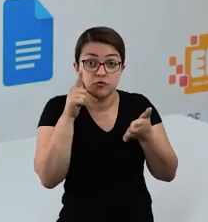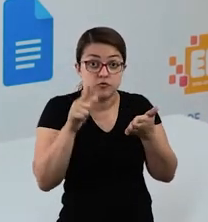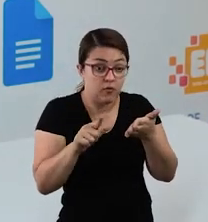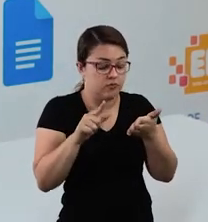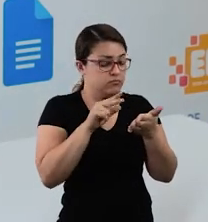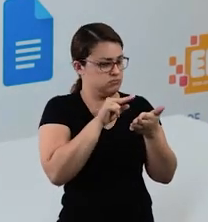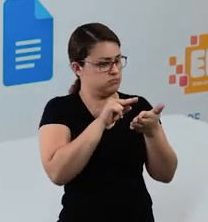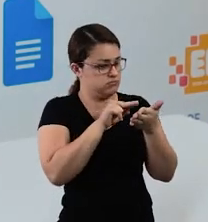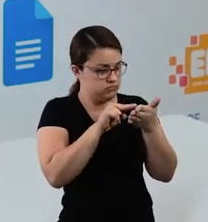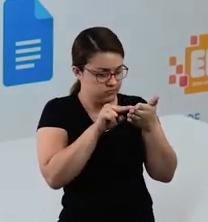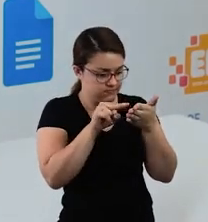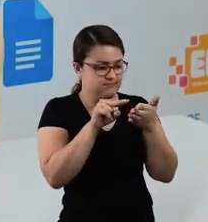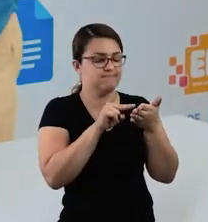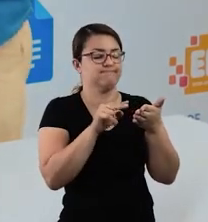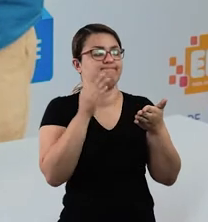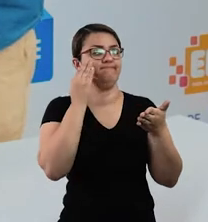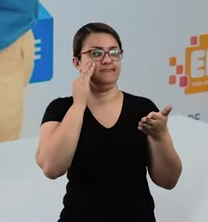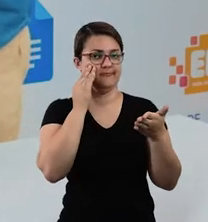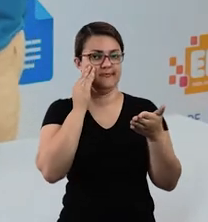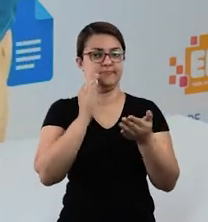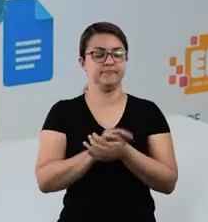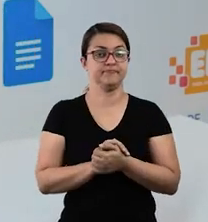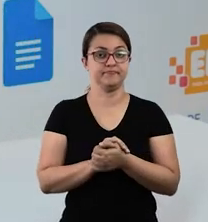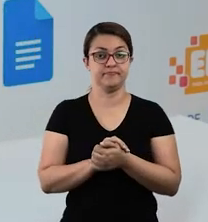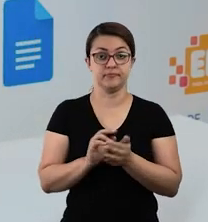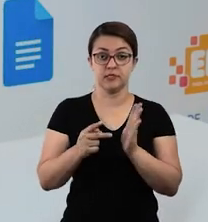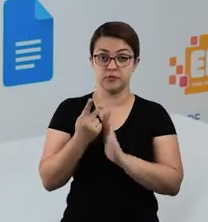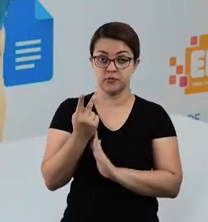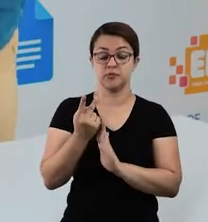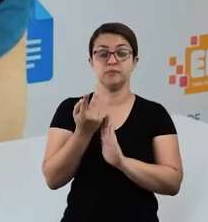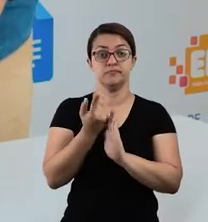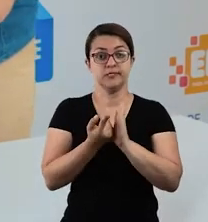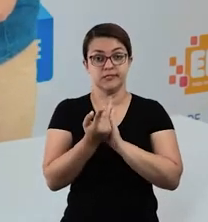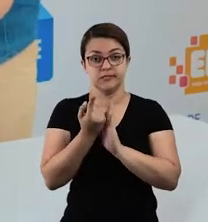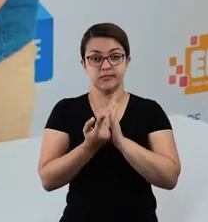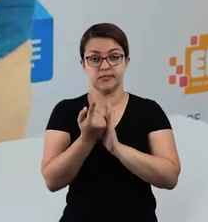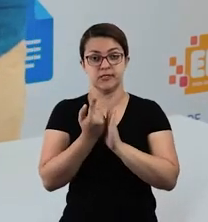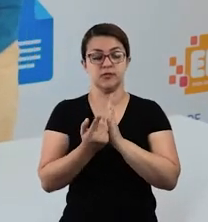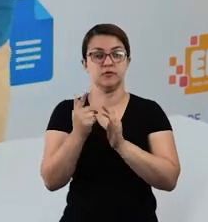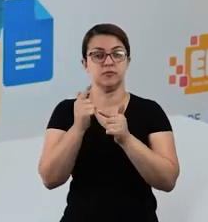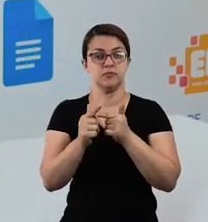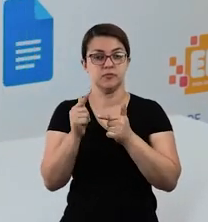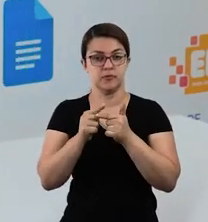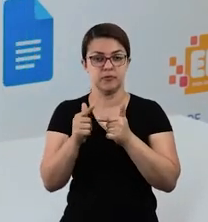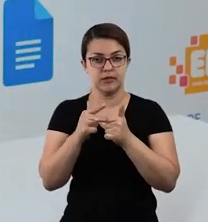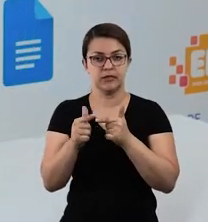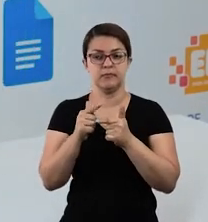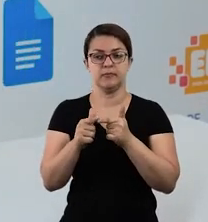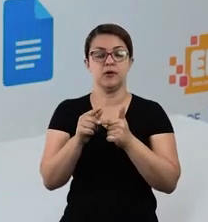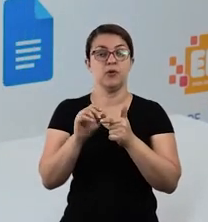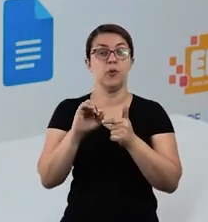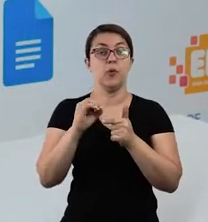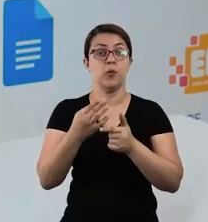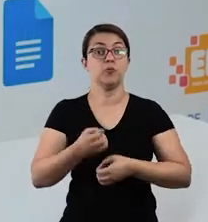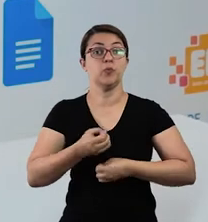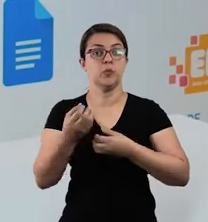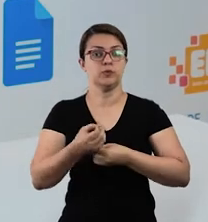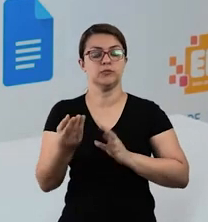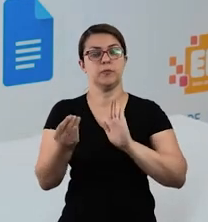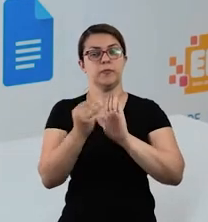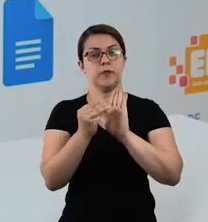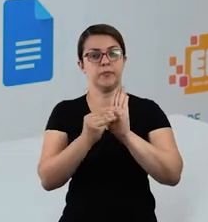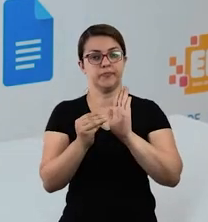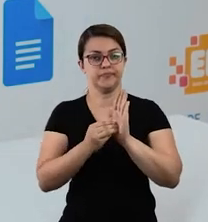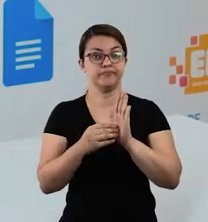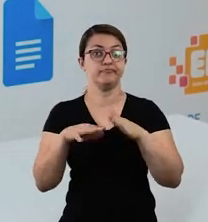leia novamente, tudo bem? Segunda, faça desenhos da situação ou anote dados que você acha importante. Então,